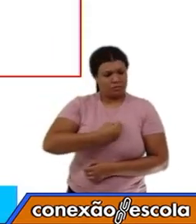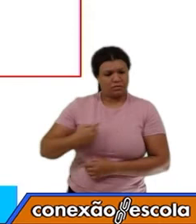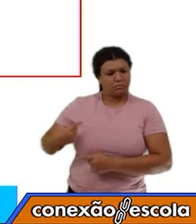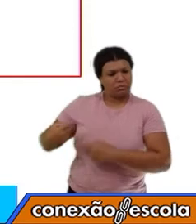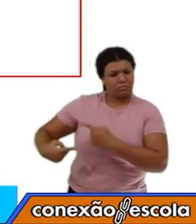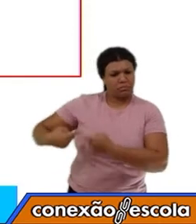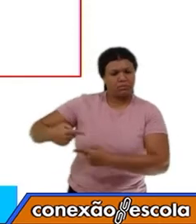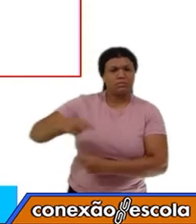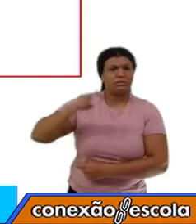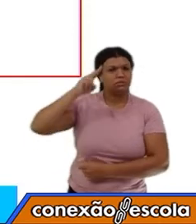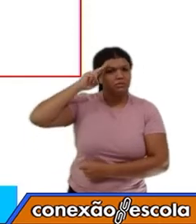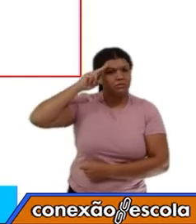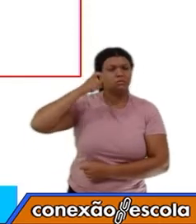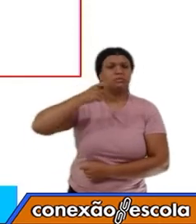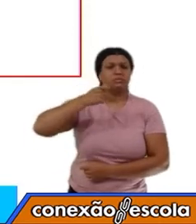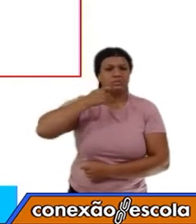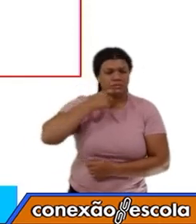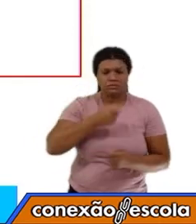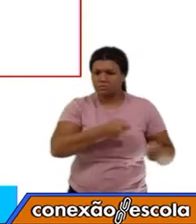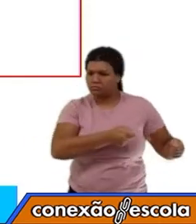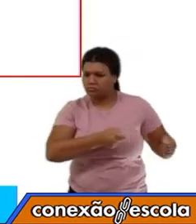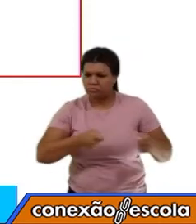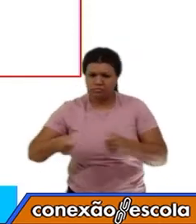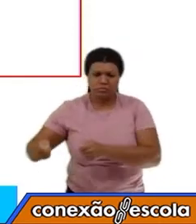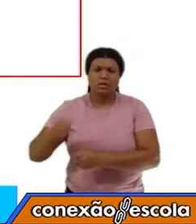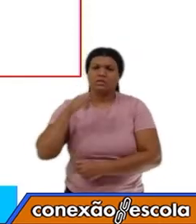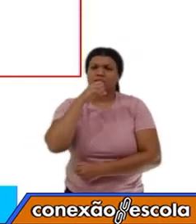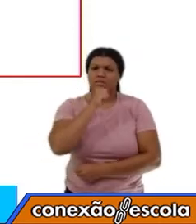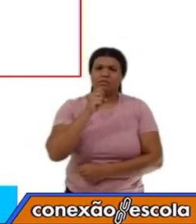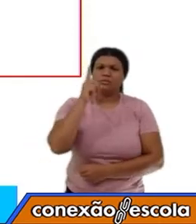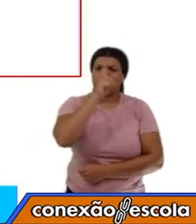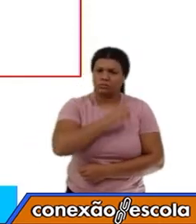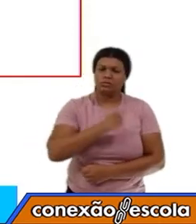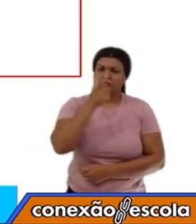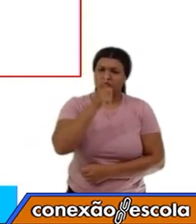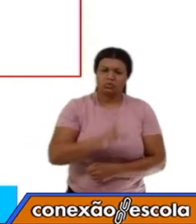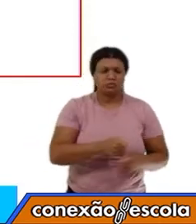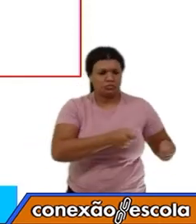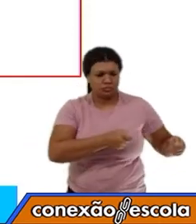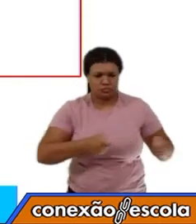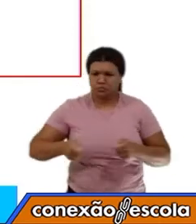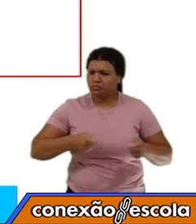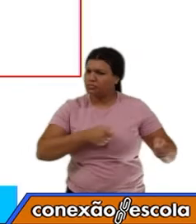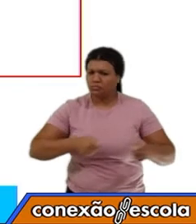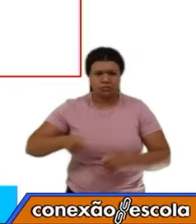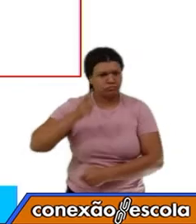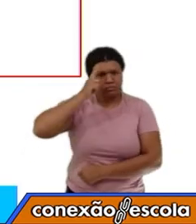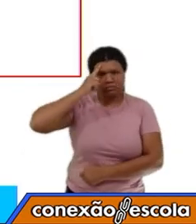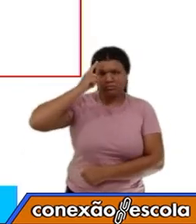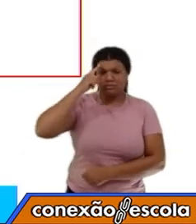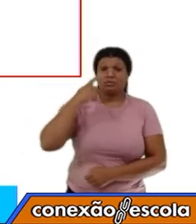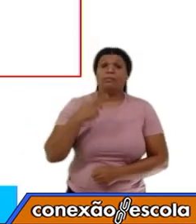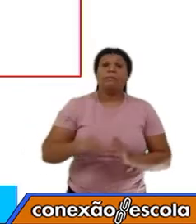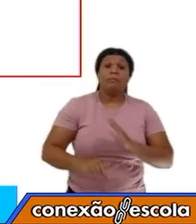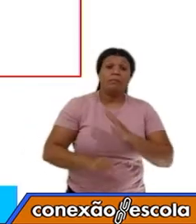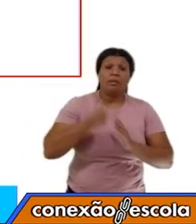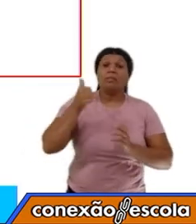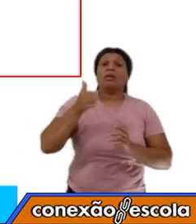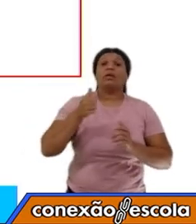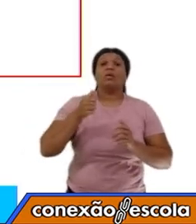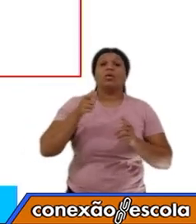de segunda a sexta, no sábado, no domingo, depois novamente a semana começa. Primeiro, a sua casa,